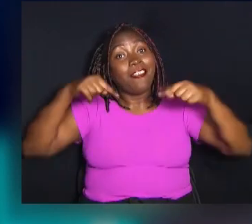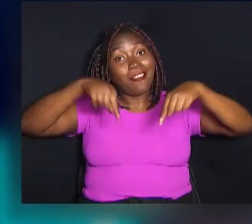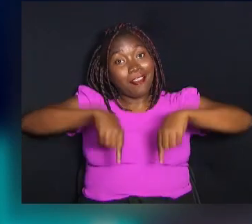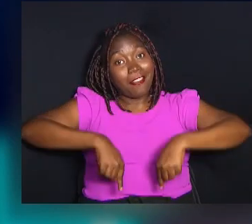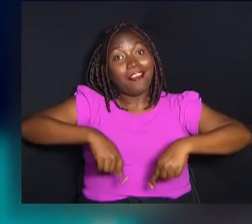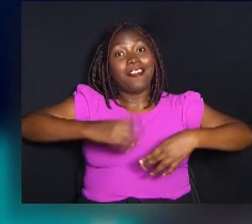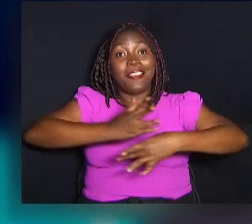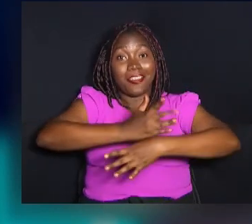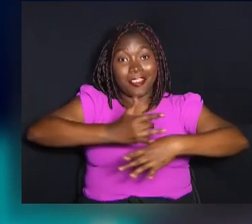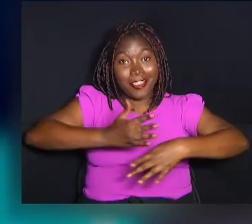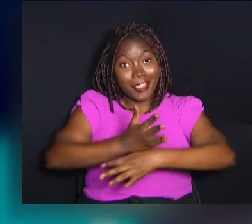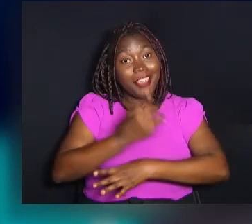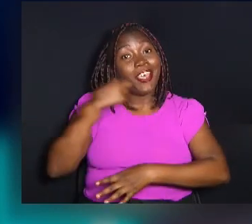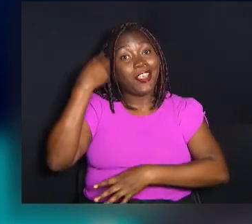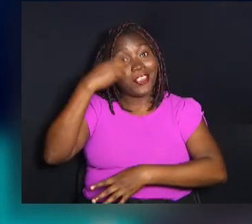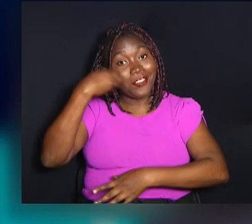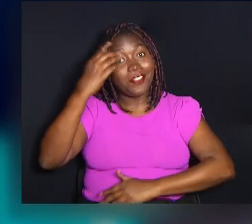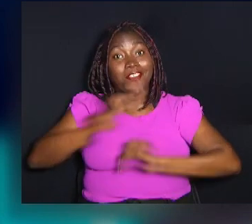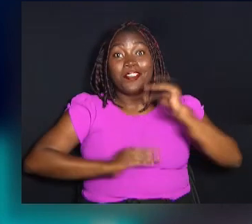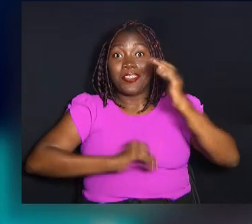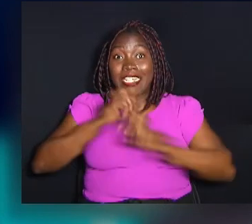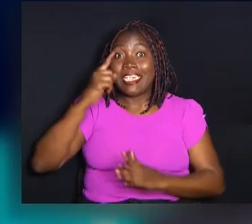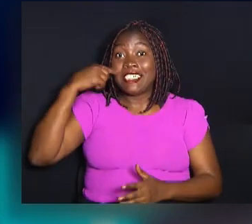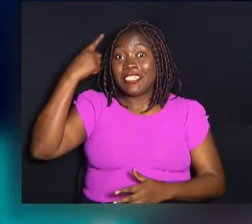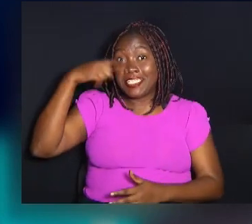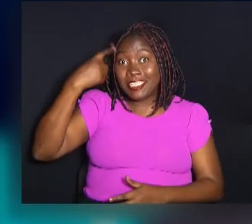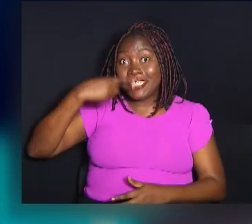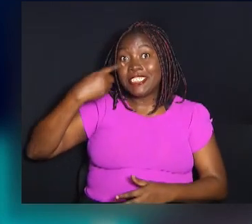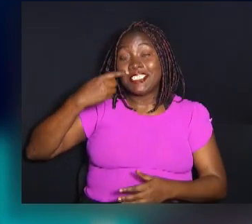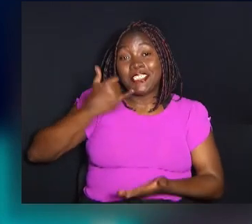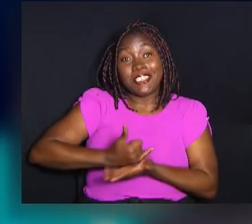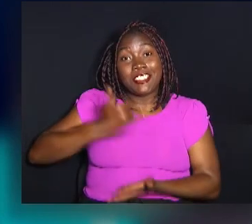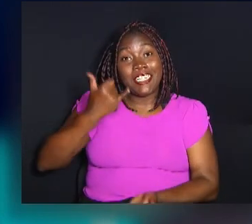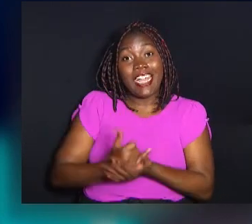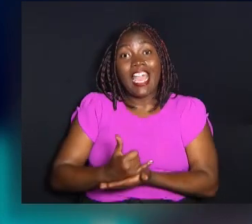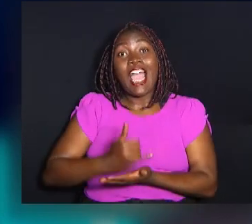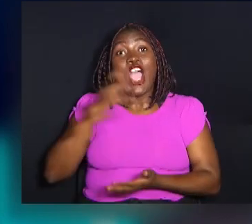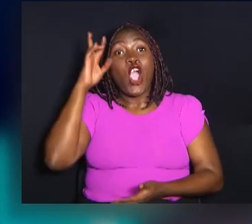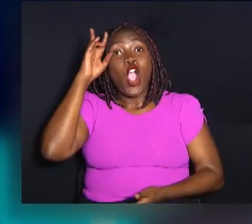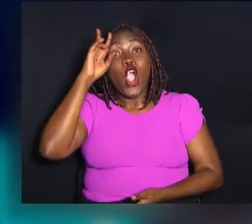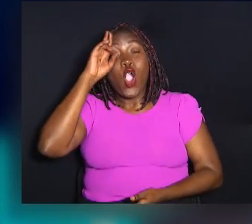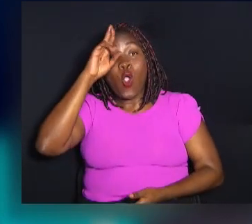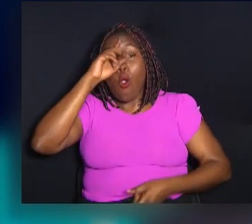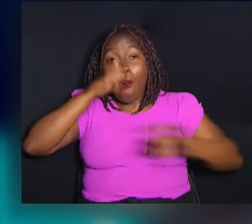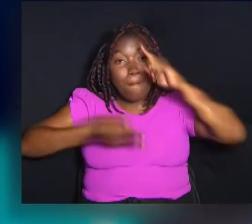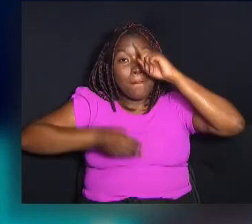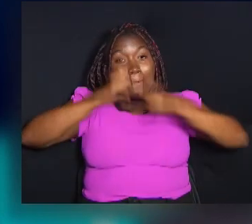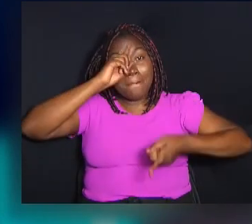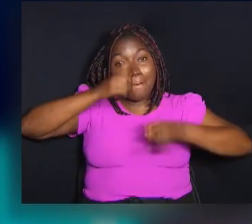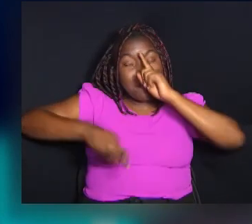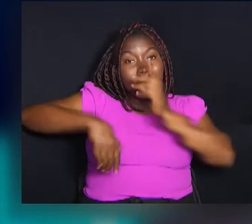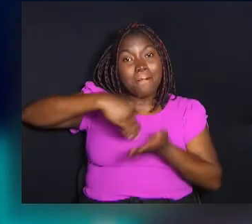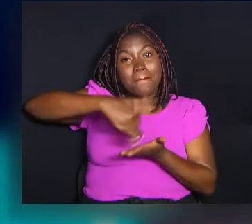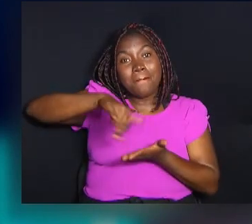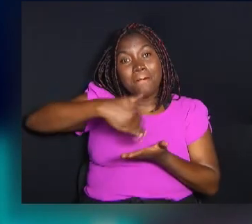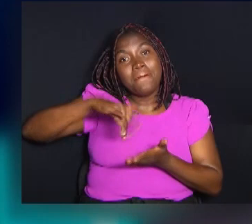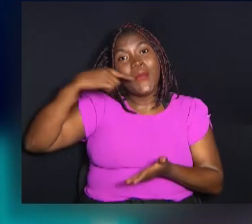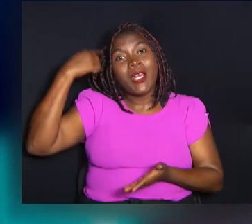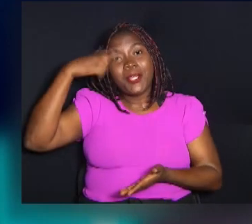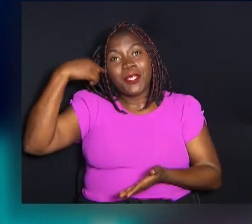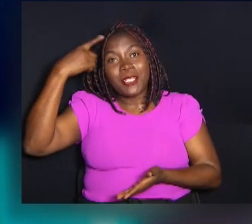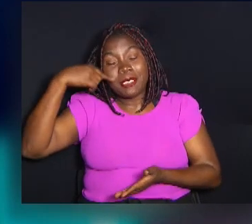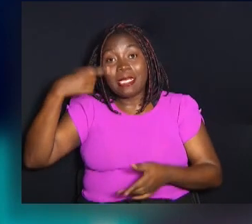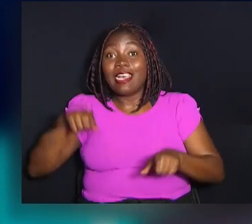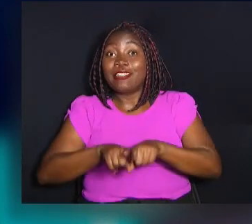família nesta metrópole. O advogado especialista em direito tributário, comanda o escritório de